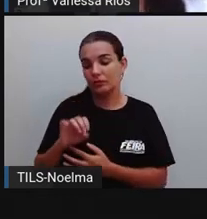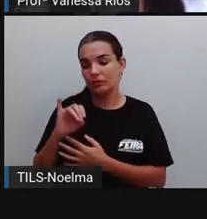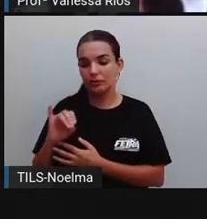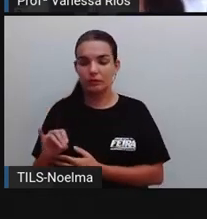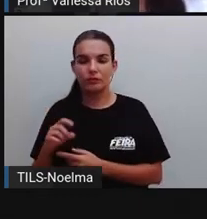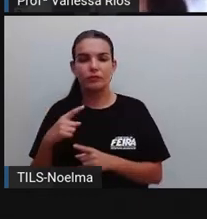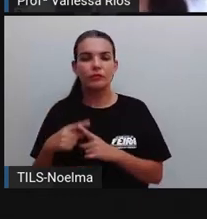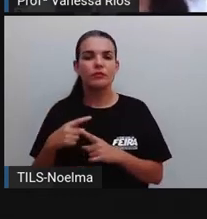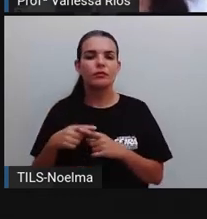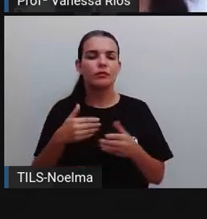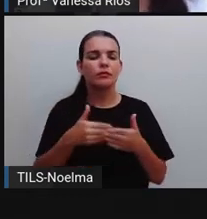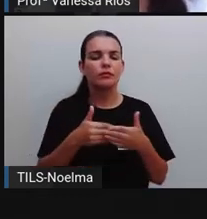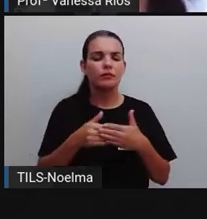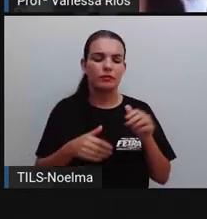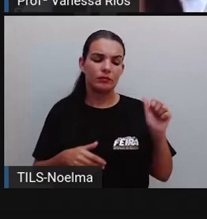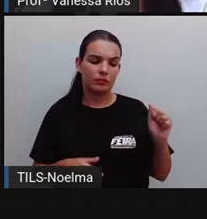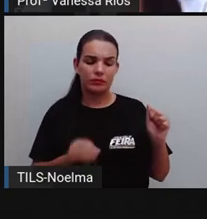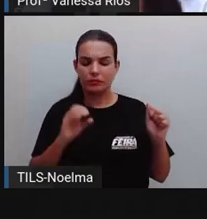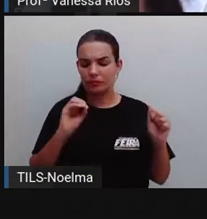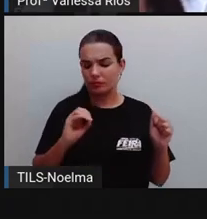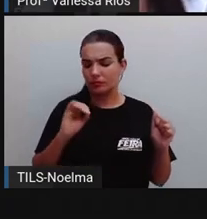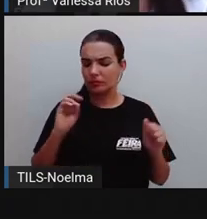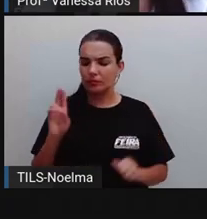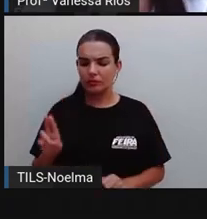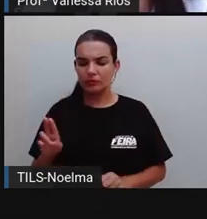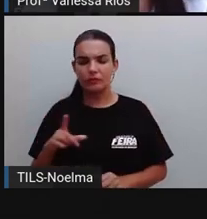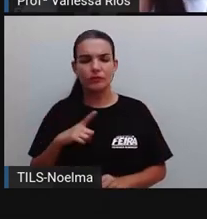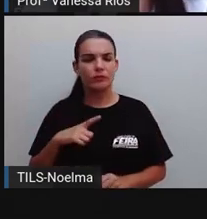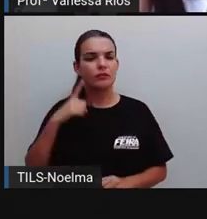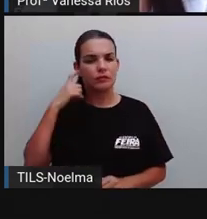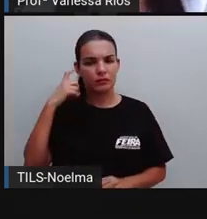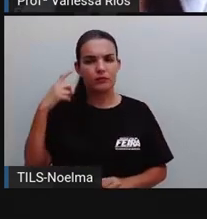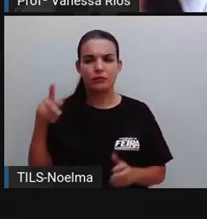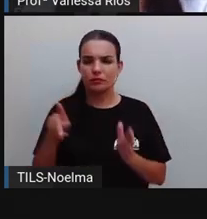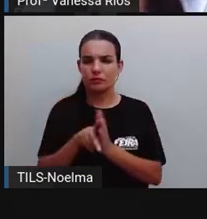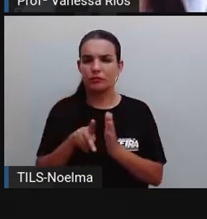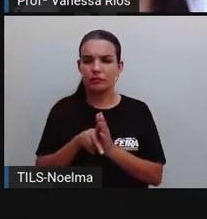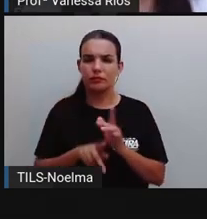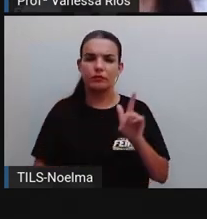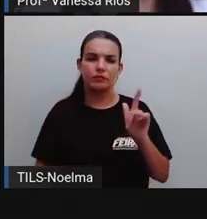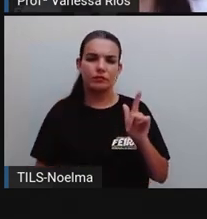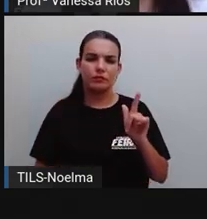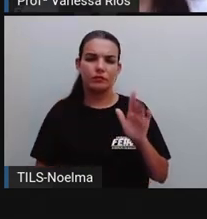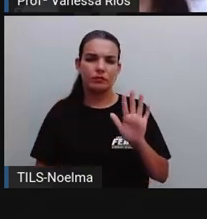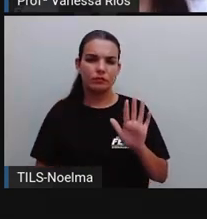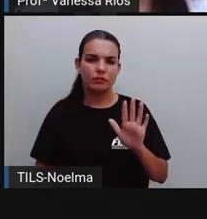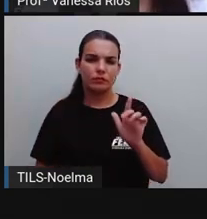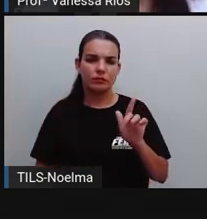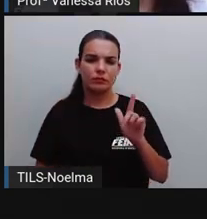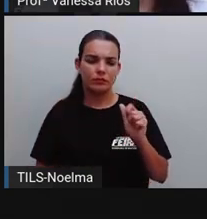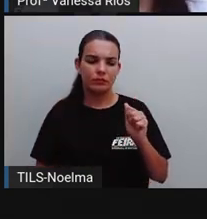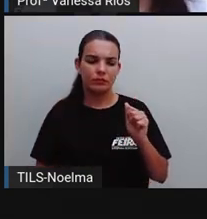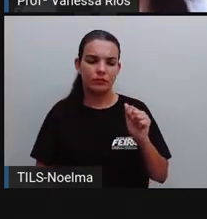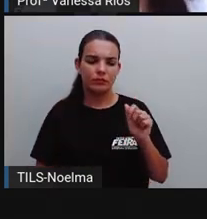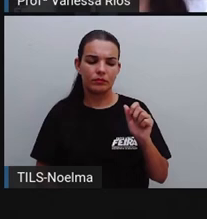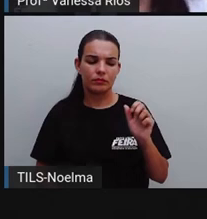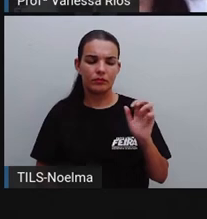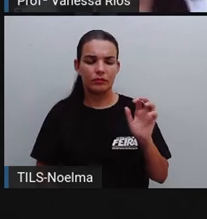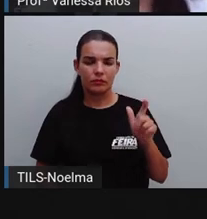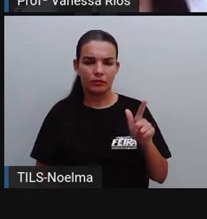próximo das vogais A, O e U, ele vai ter sempre o som da letra G. Eu vou sempre ler G, G,